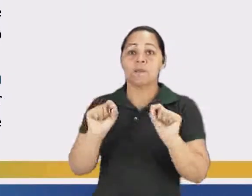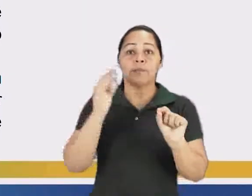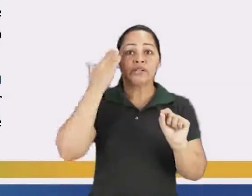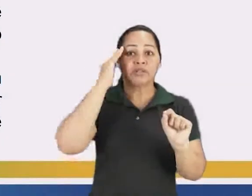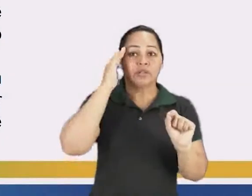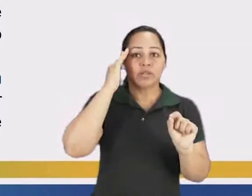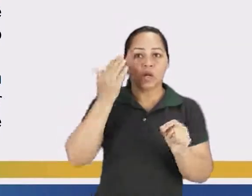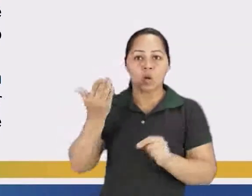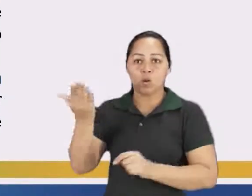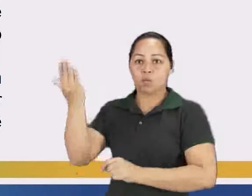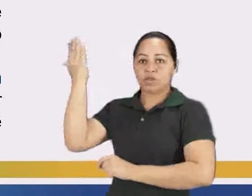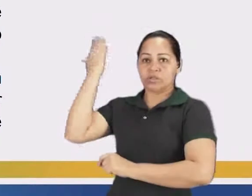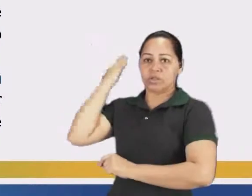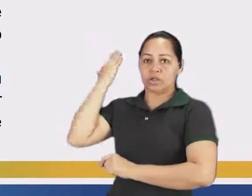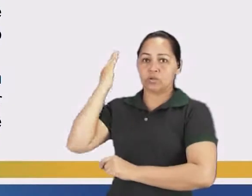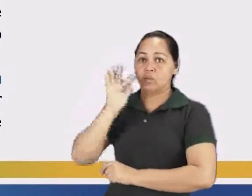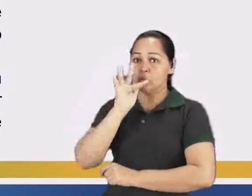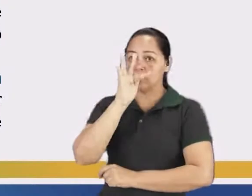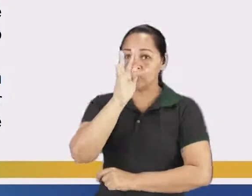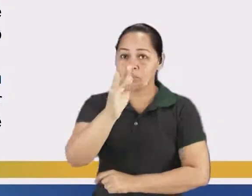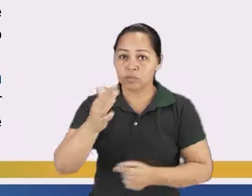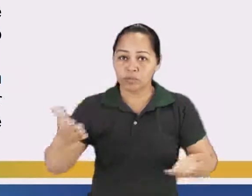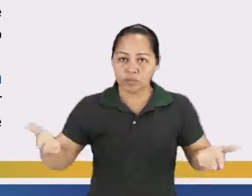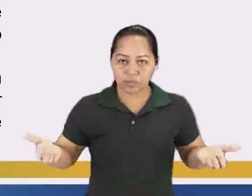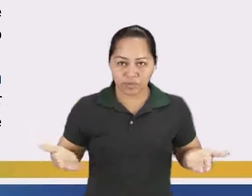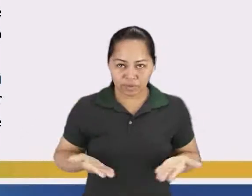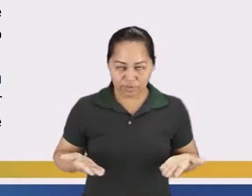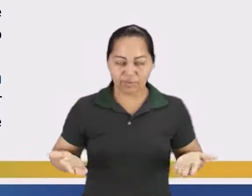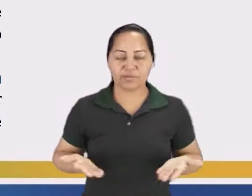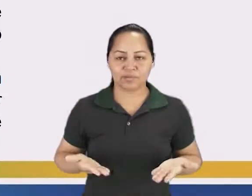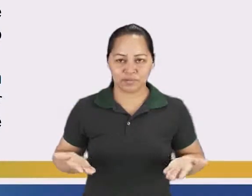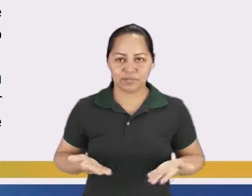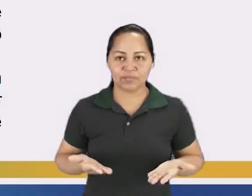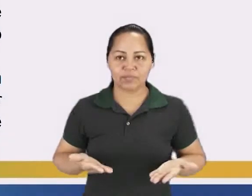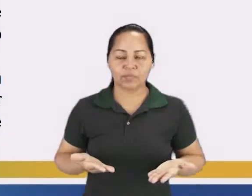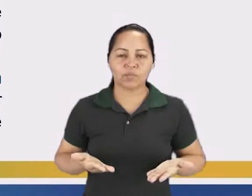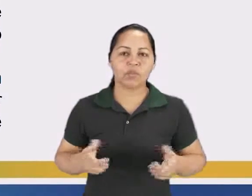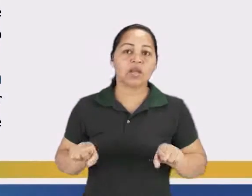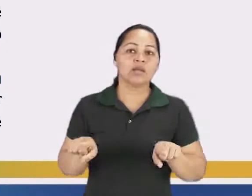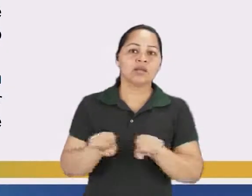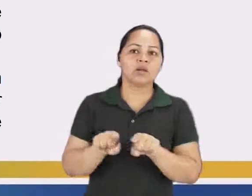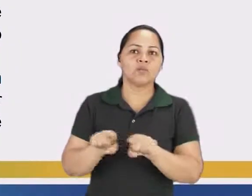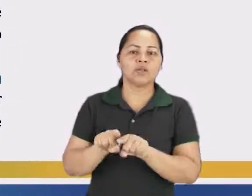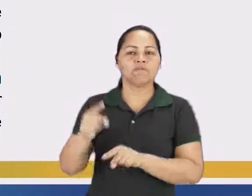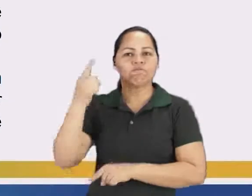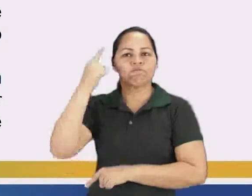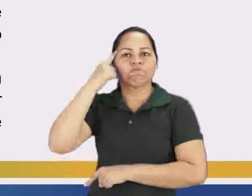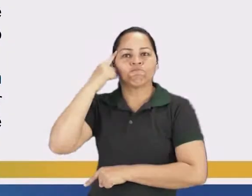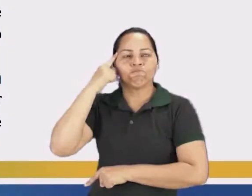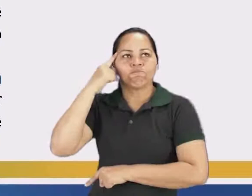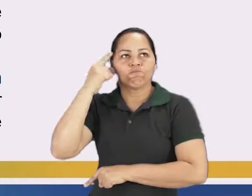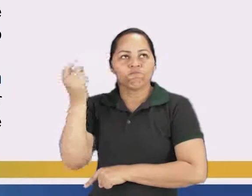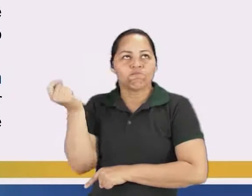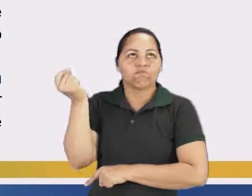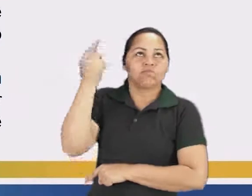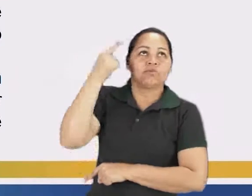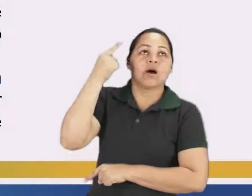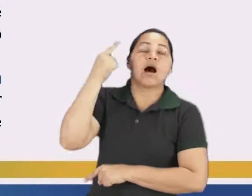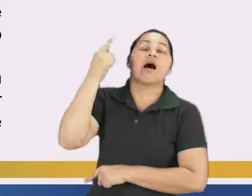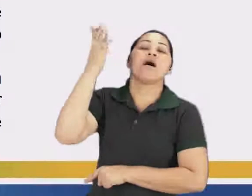o hoje e certamente um futuro muito próximo. E ajuda-nos sobremaneiro, seja,